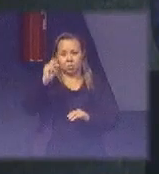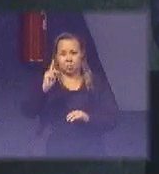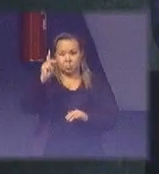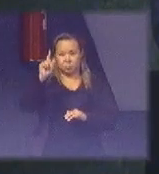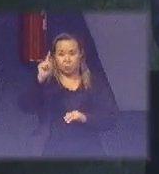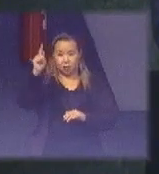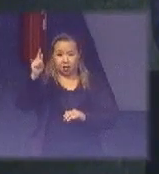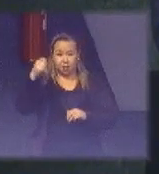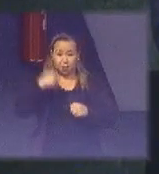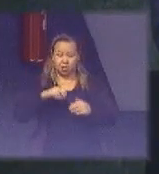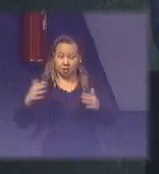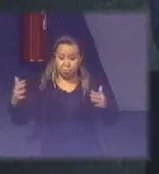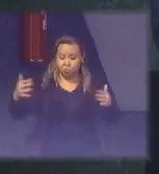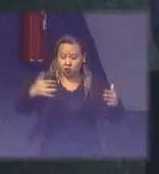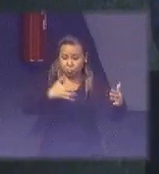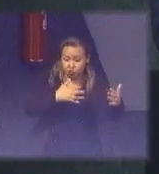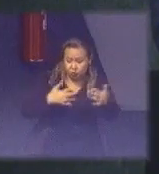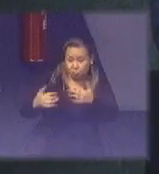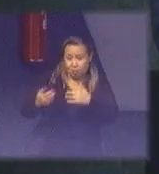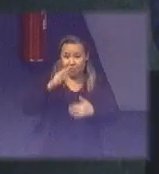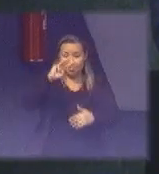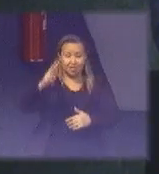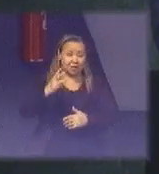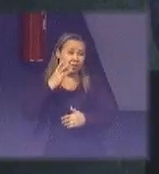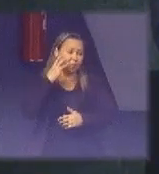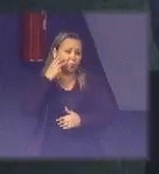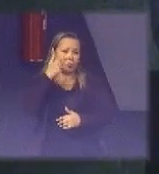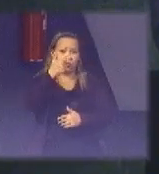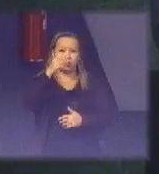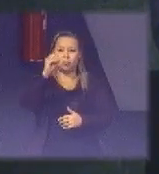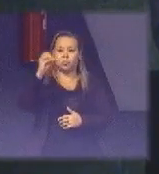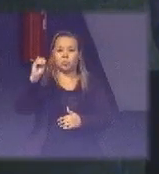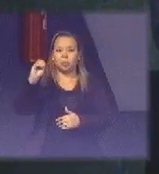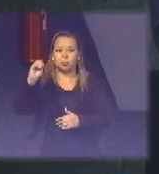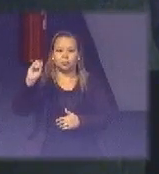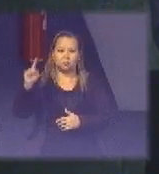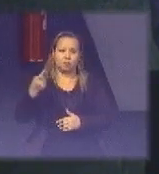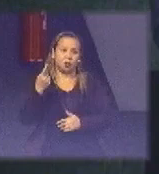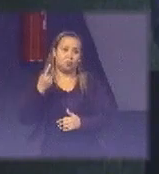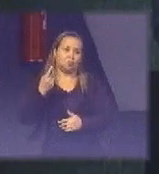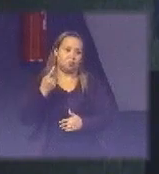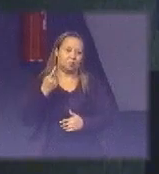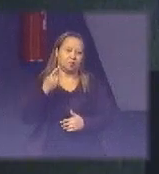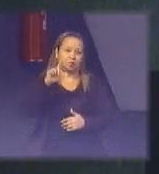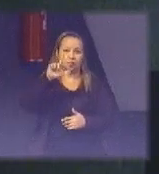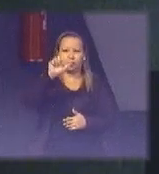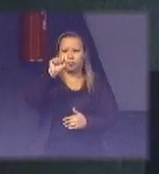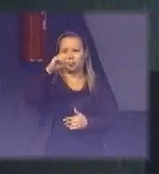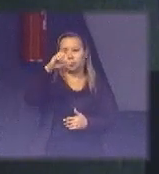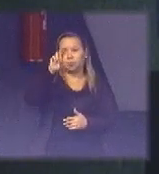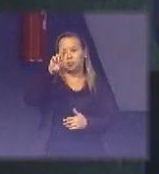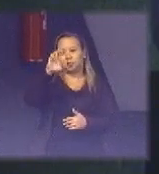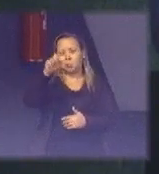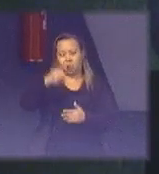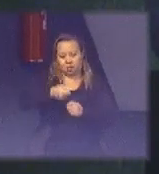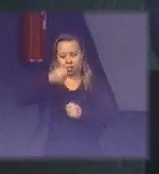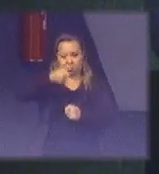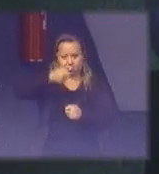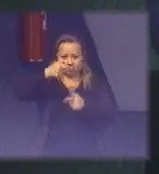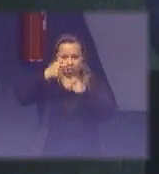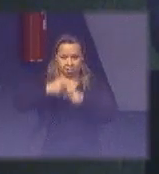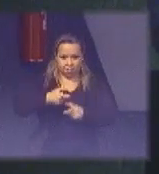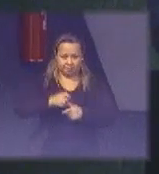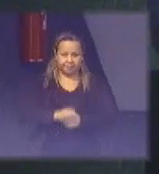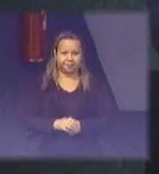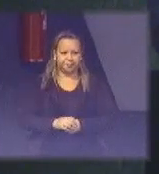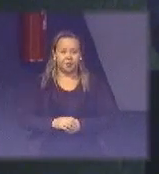juntar 3 milhões e 200 mil lacres. São muitos lacres. Correto? Uma garrafa PET, eu